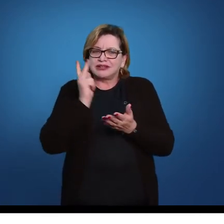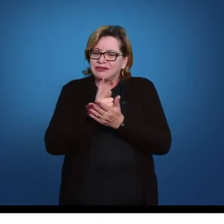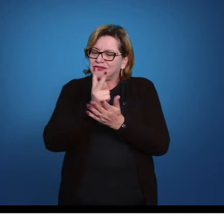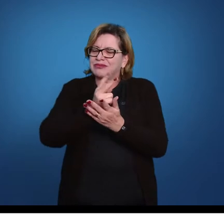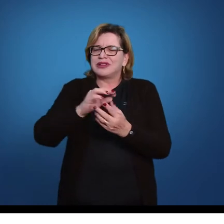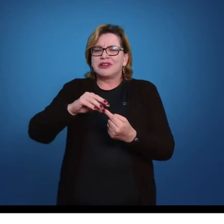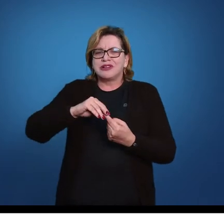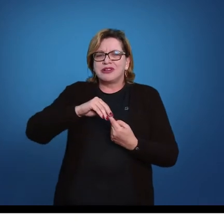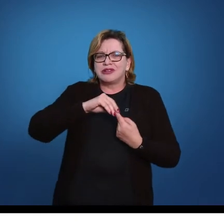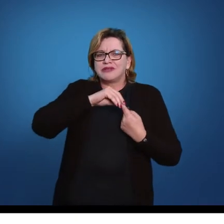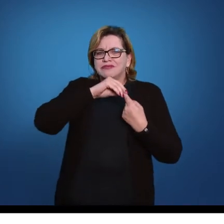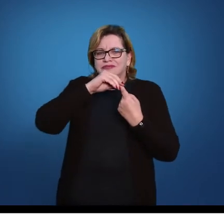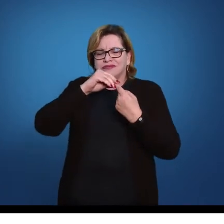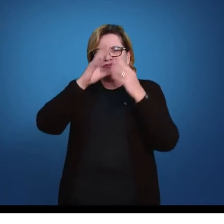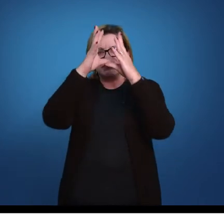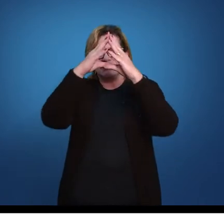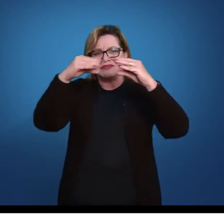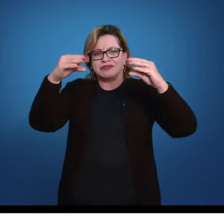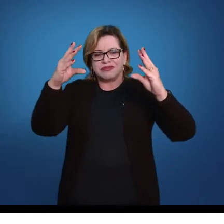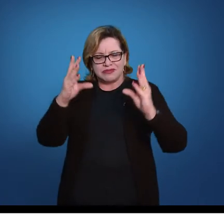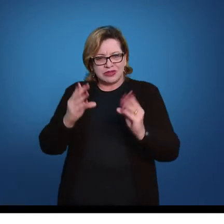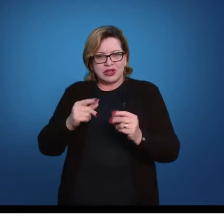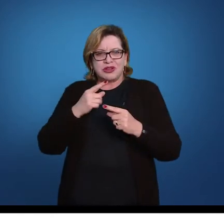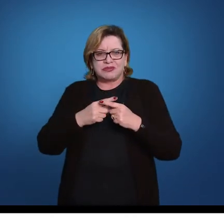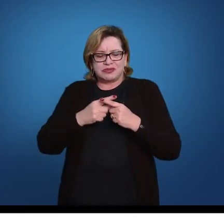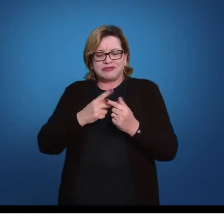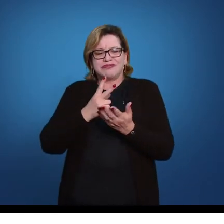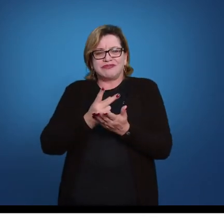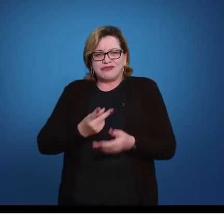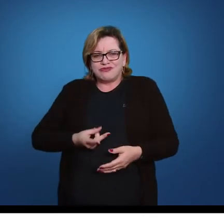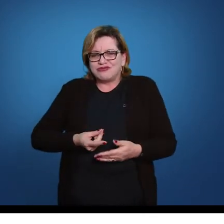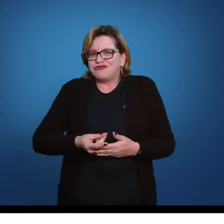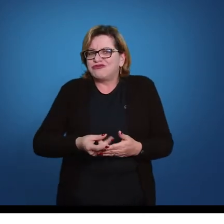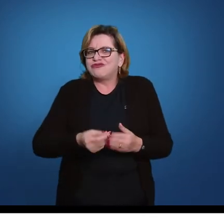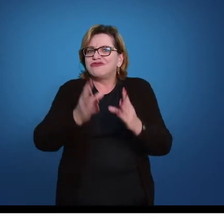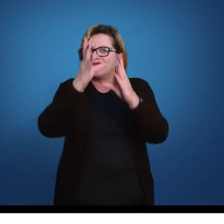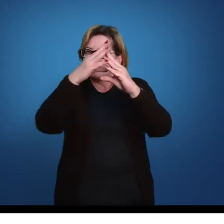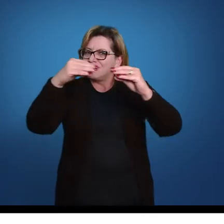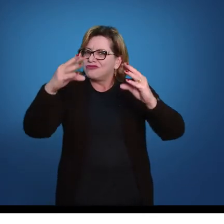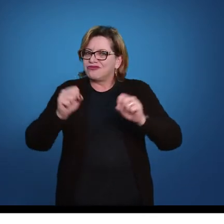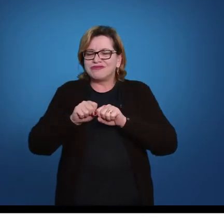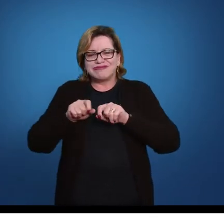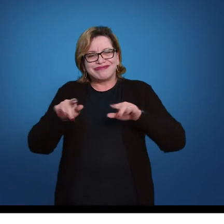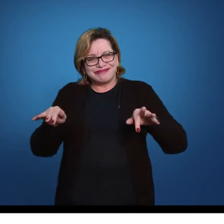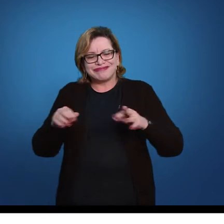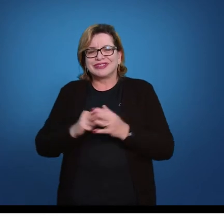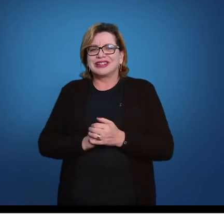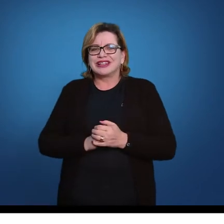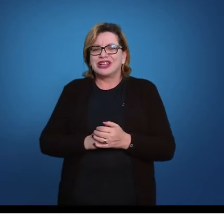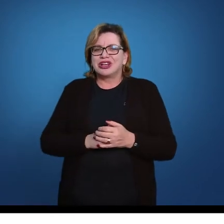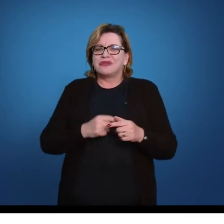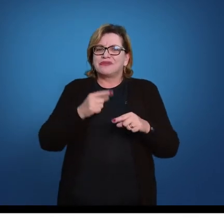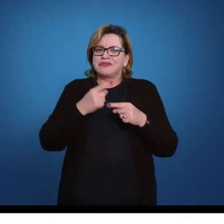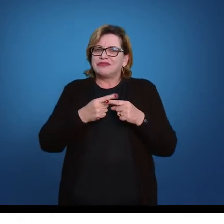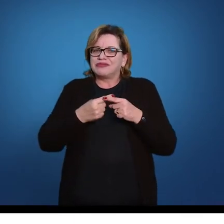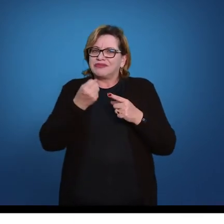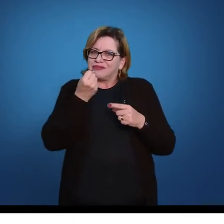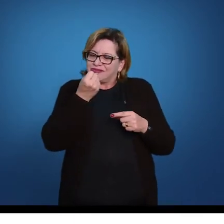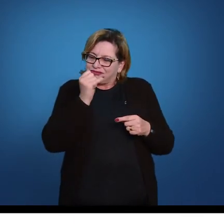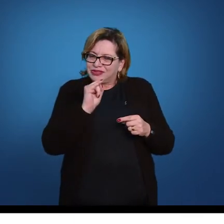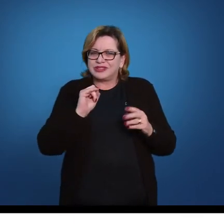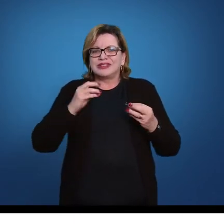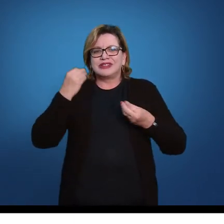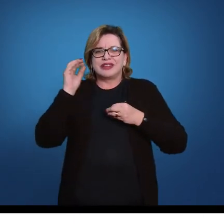no circo e a garantia da continuidade da sua sobrevivência. Tanto que, se por acaso alguma